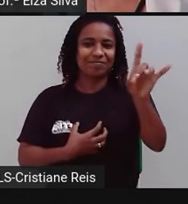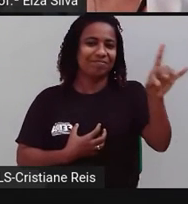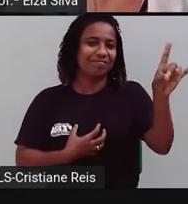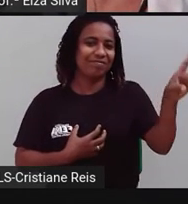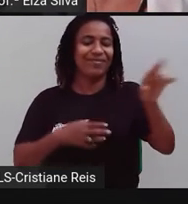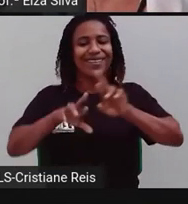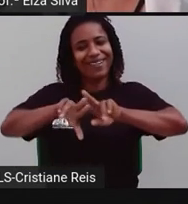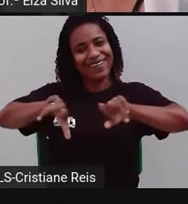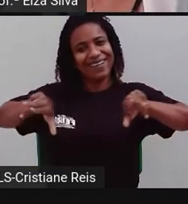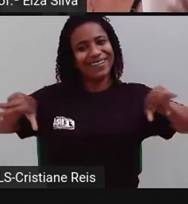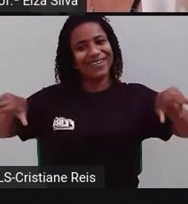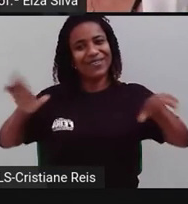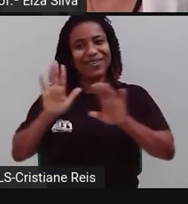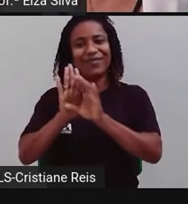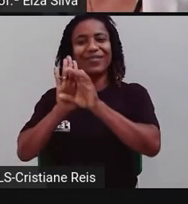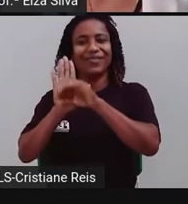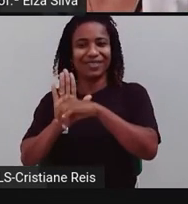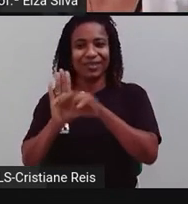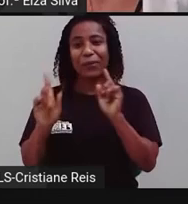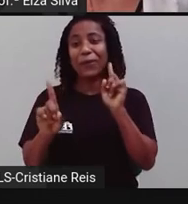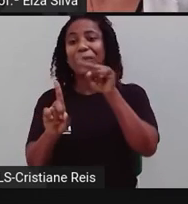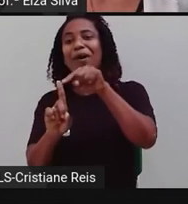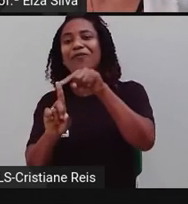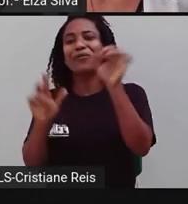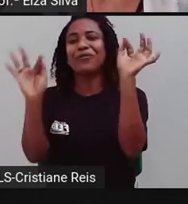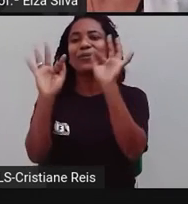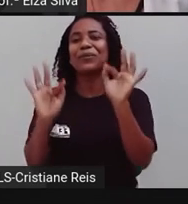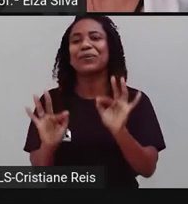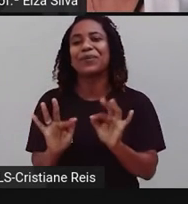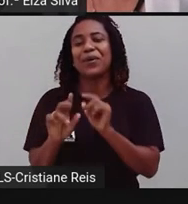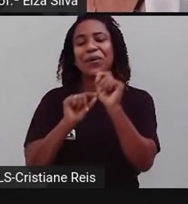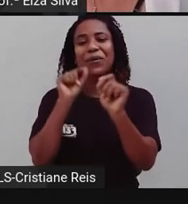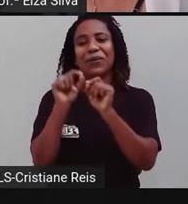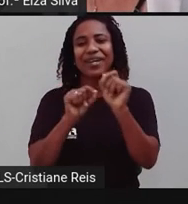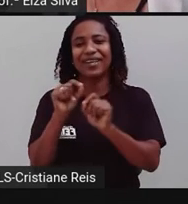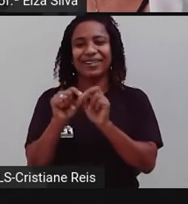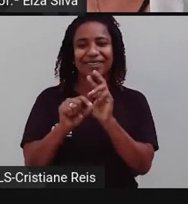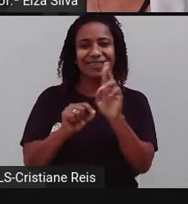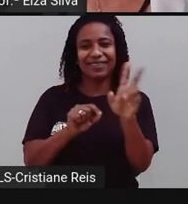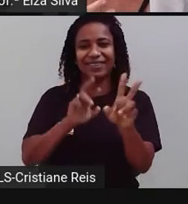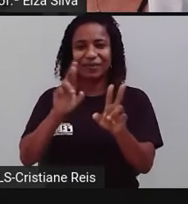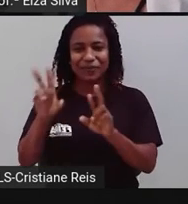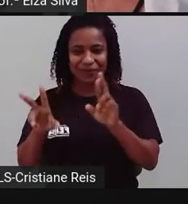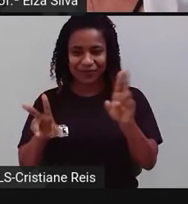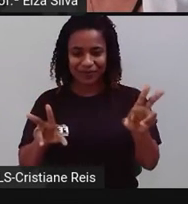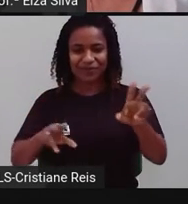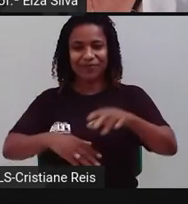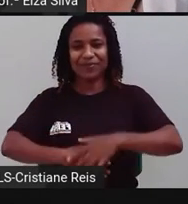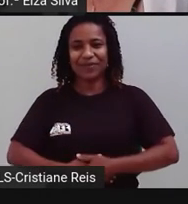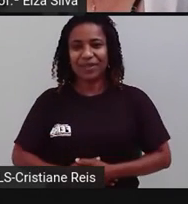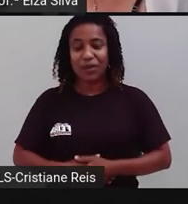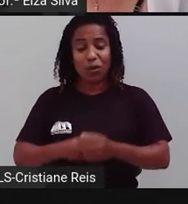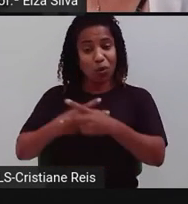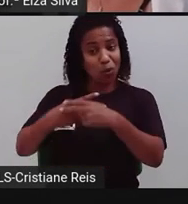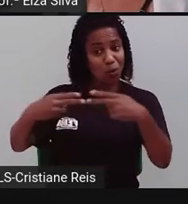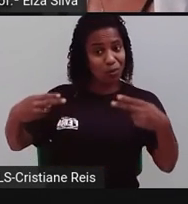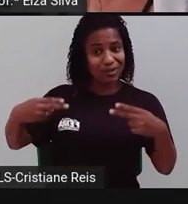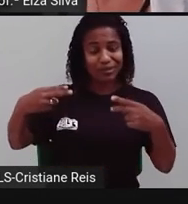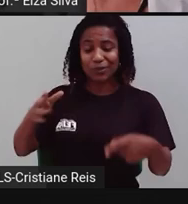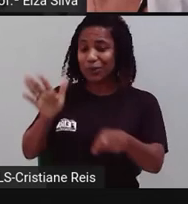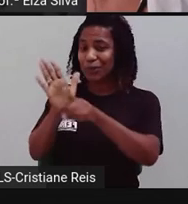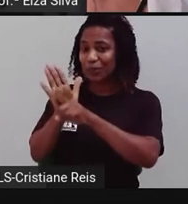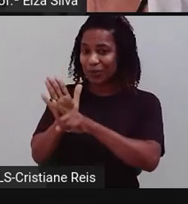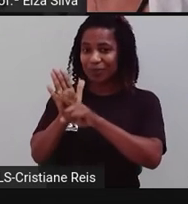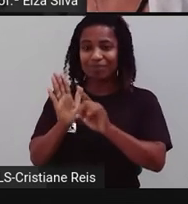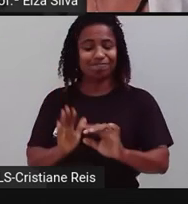o seu conceito, o seu ideal de felicidade Não se importe com as coisas negativas que às vezes algumas